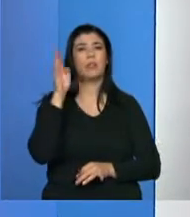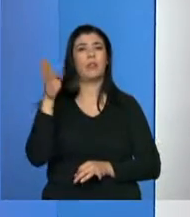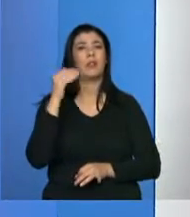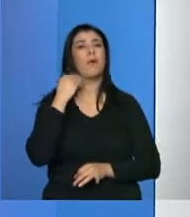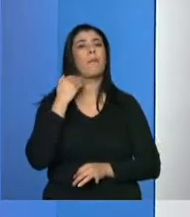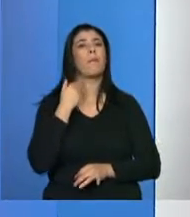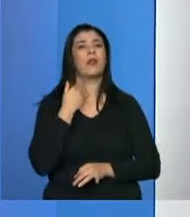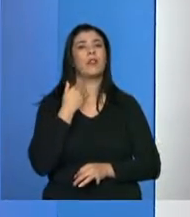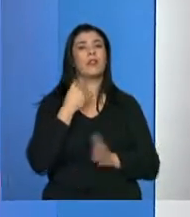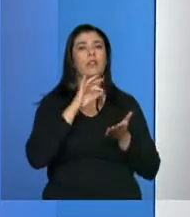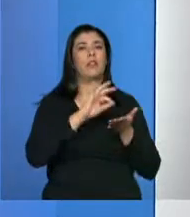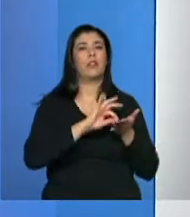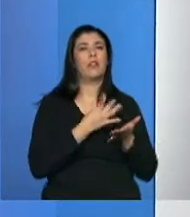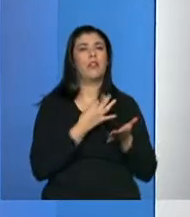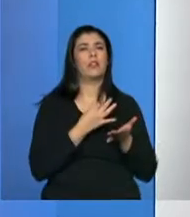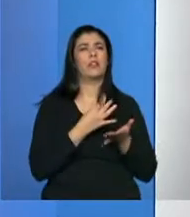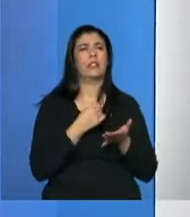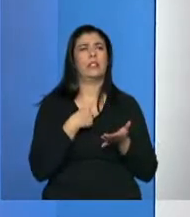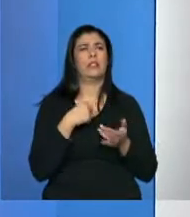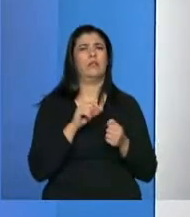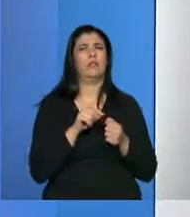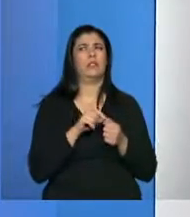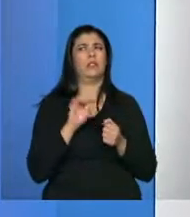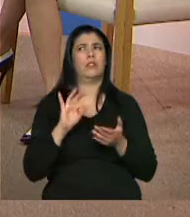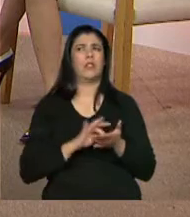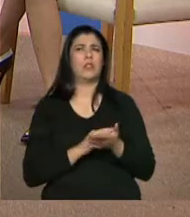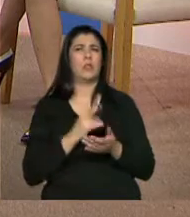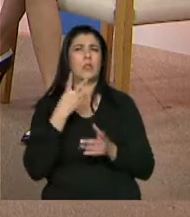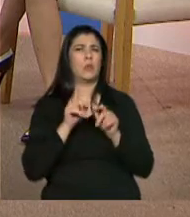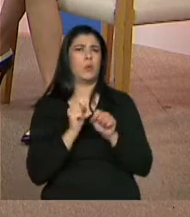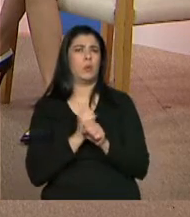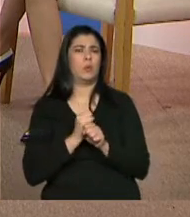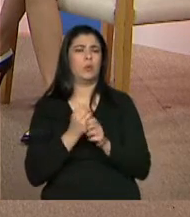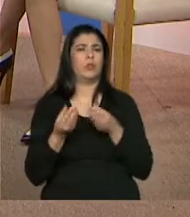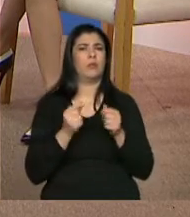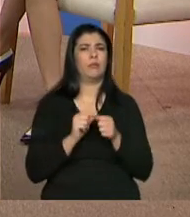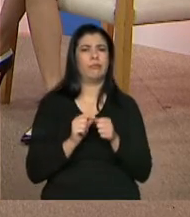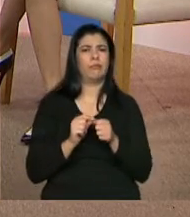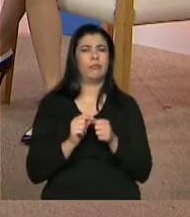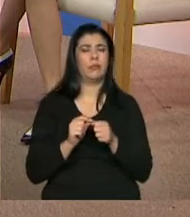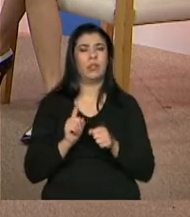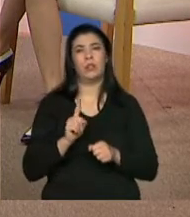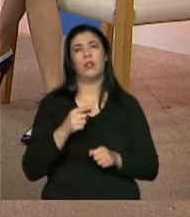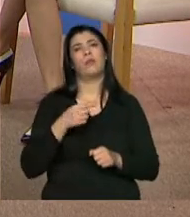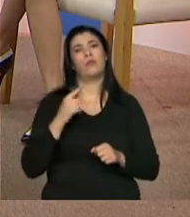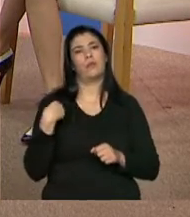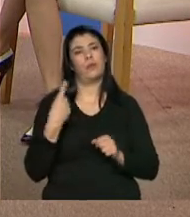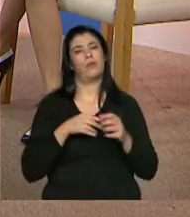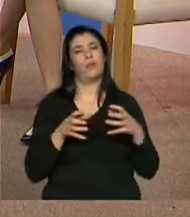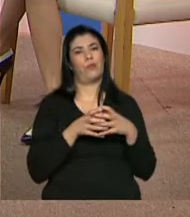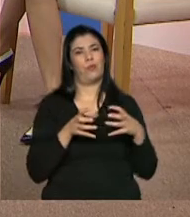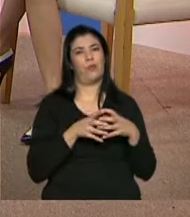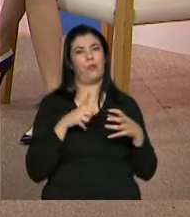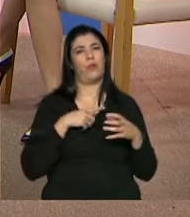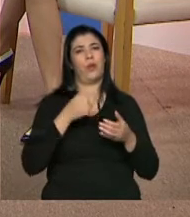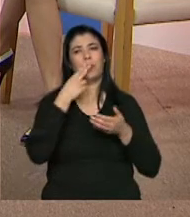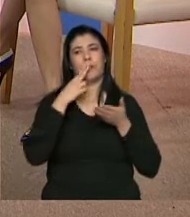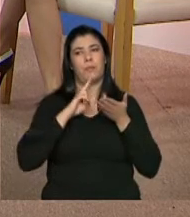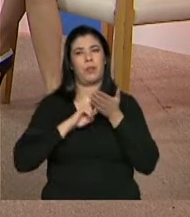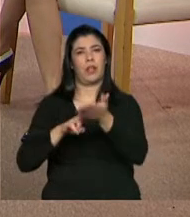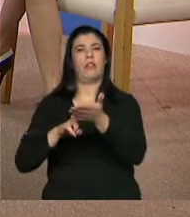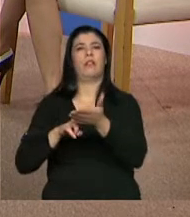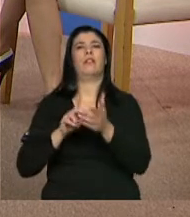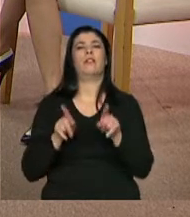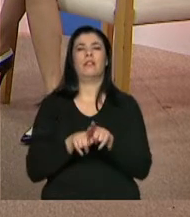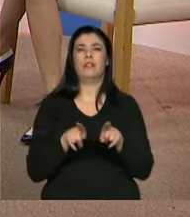e esquece, né? Quando é que eu fiz esse cadastro? Será que faz dois anos? Ai, meu Deus, será? Então, a gente, para não deixar isso acontecer com as famílias, a gente manda cartas, né?